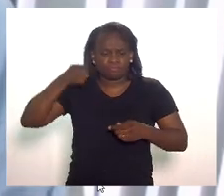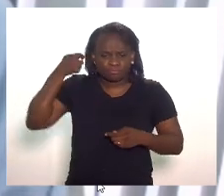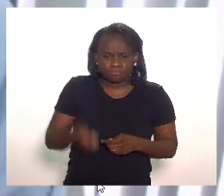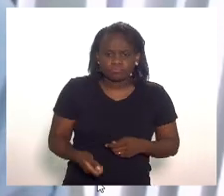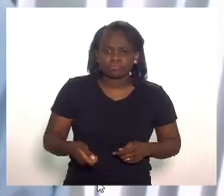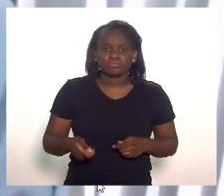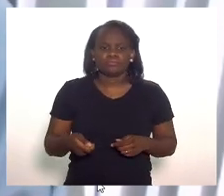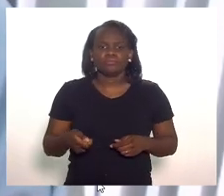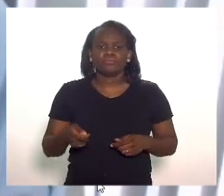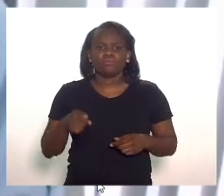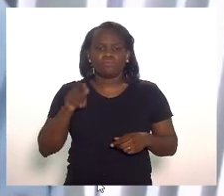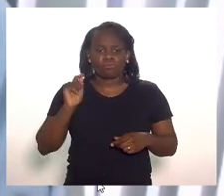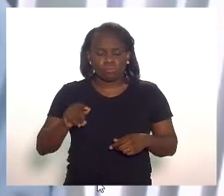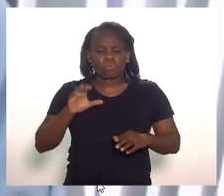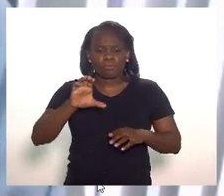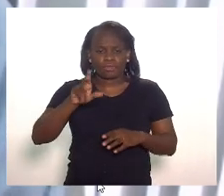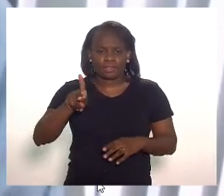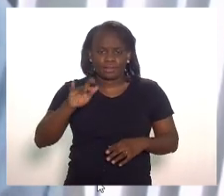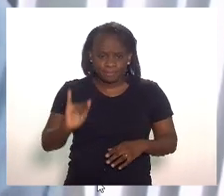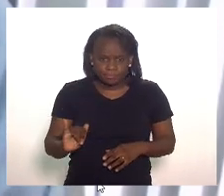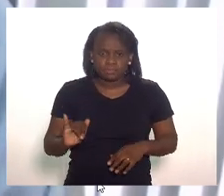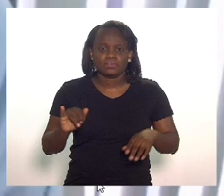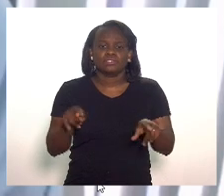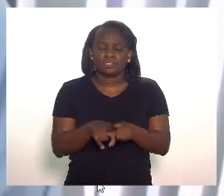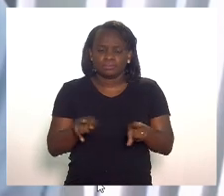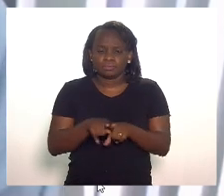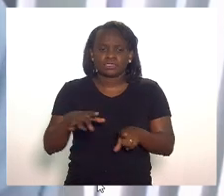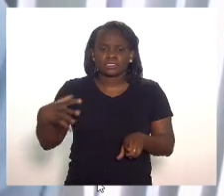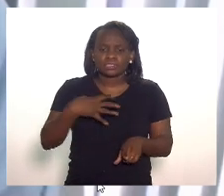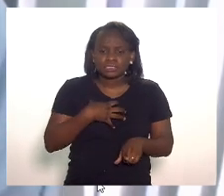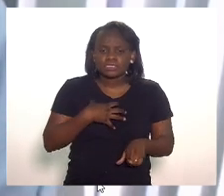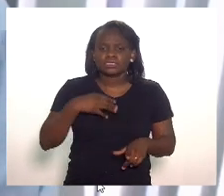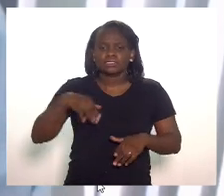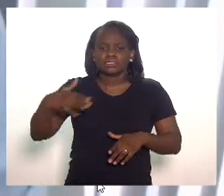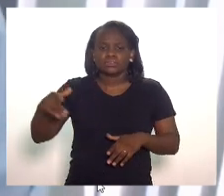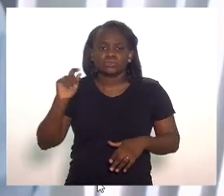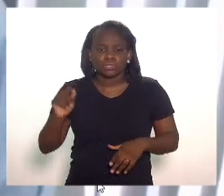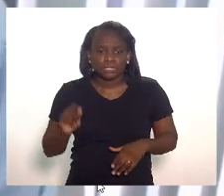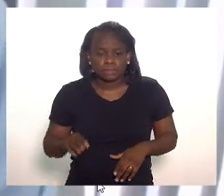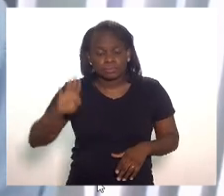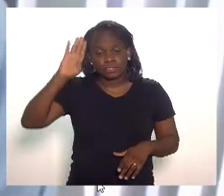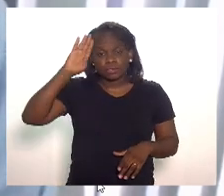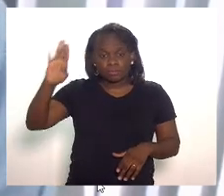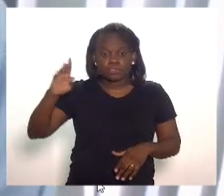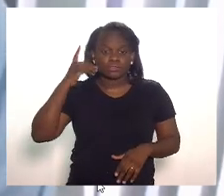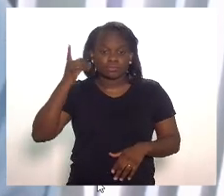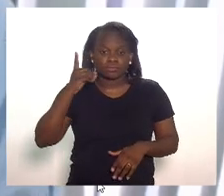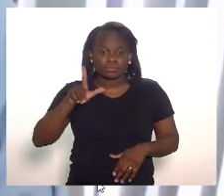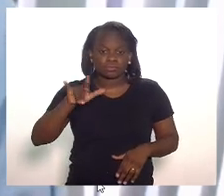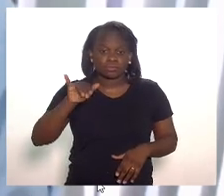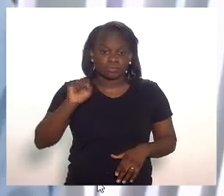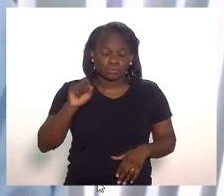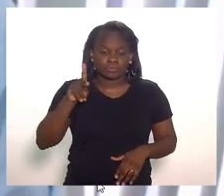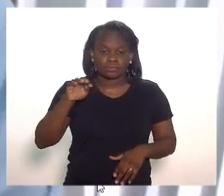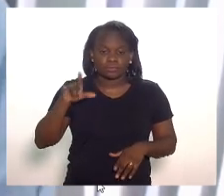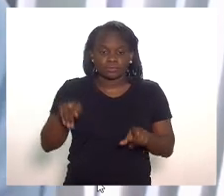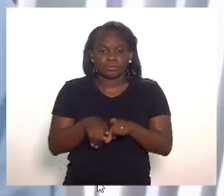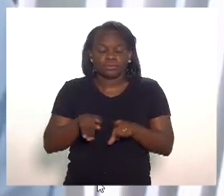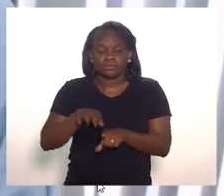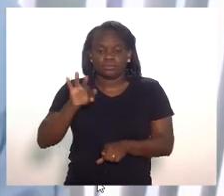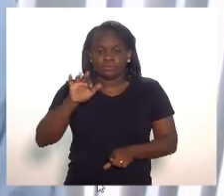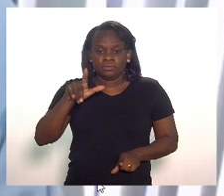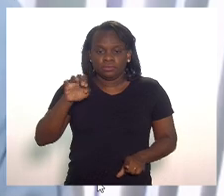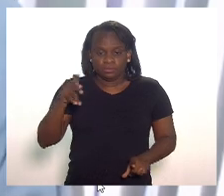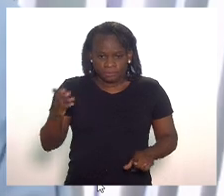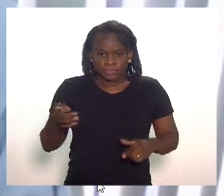à questão da CPI e os impactos as consequências sobretudo deputado Luiz Paulo deputado Felipe Peixoto com quem